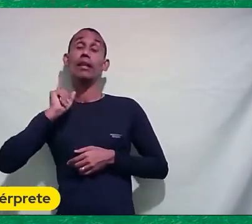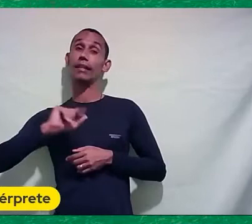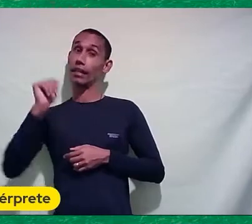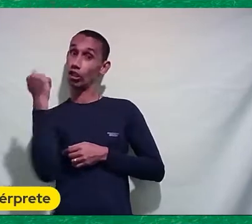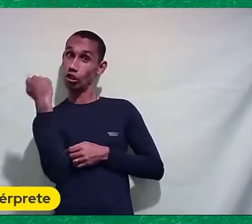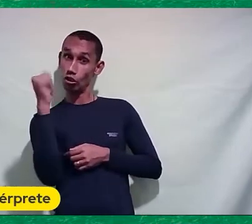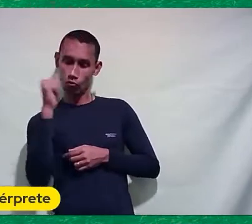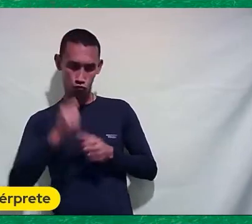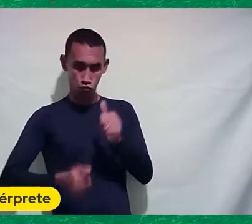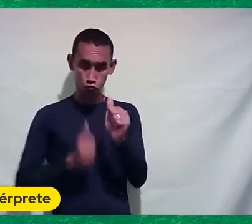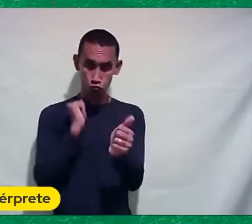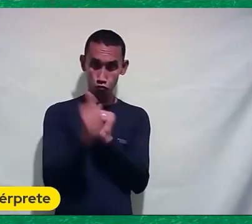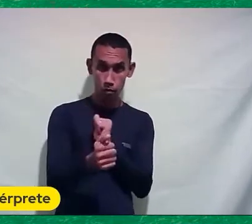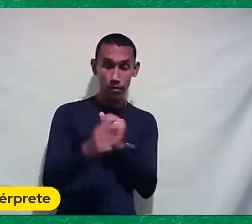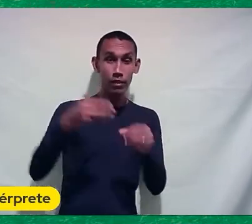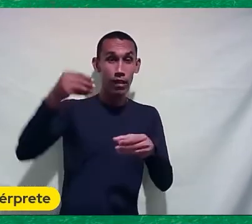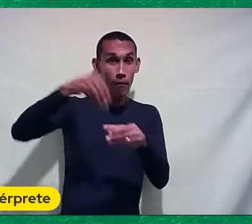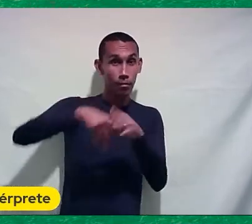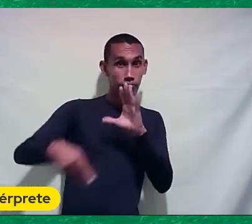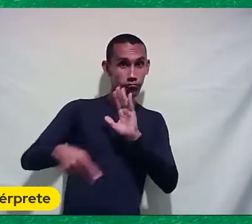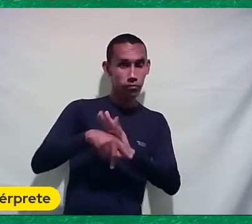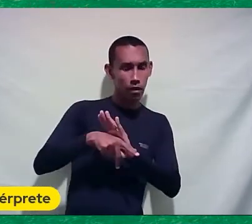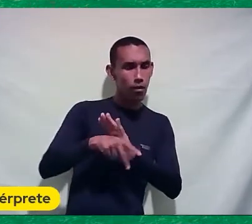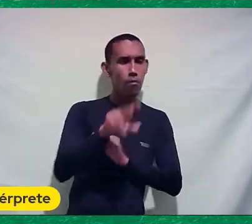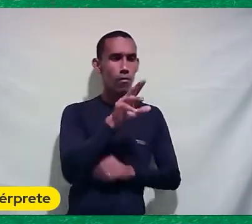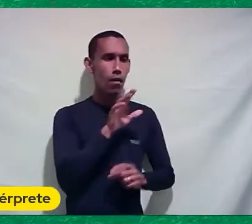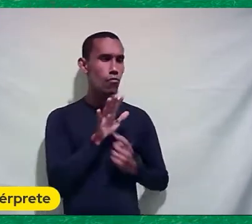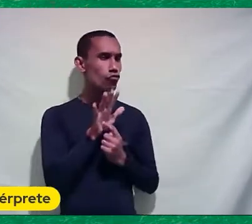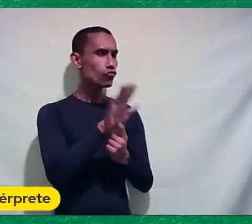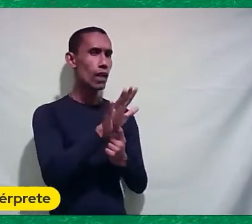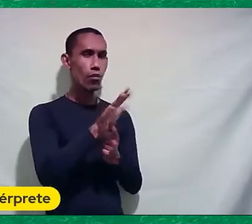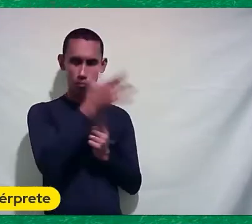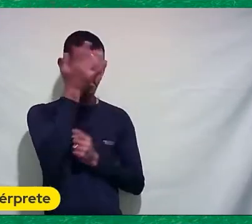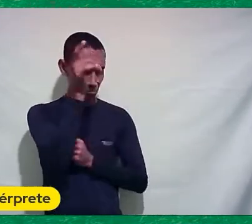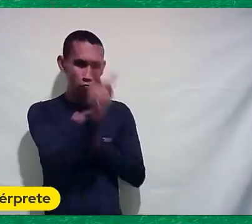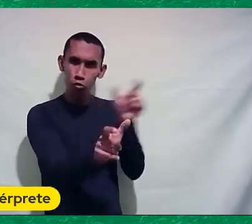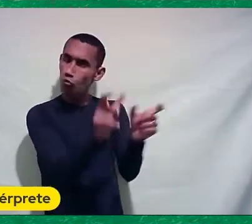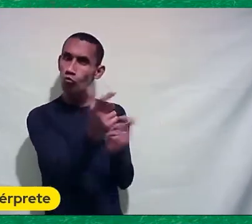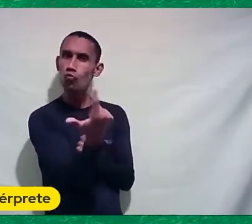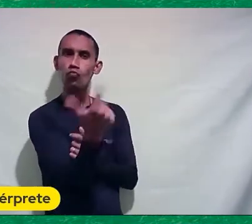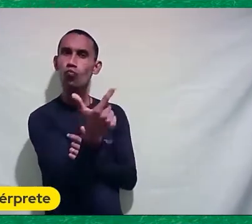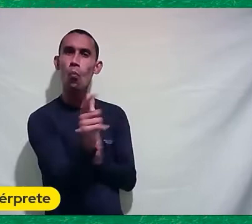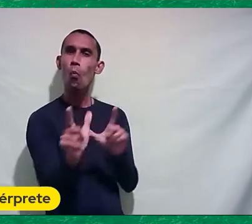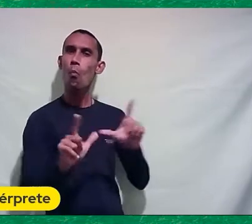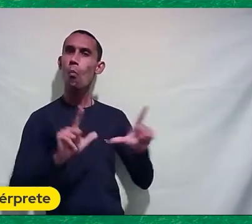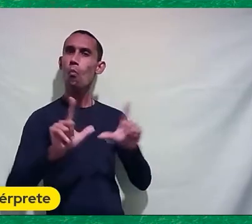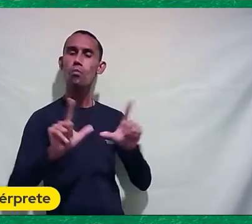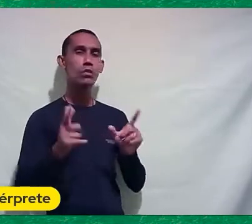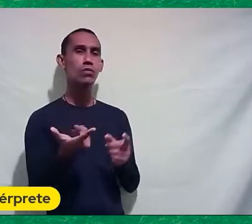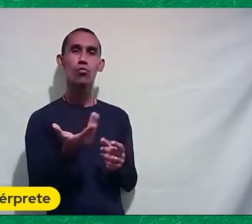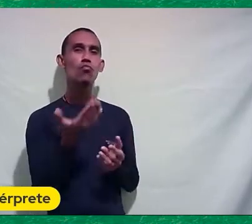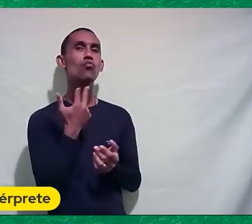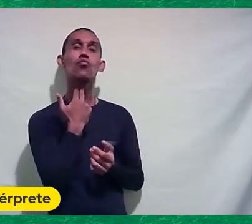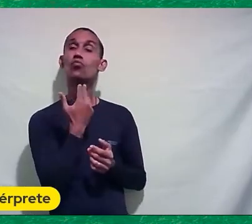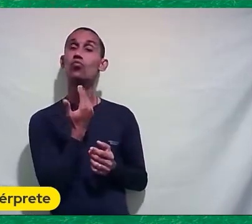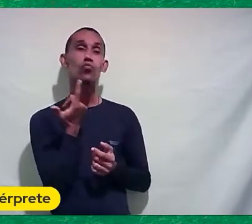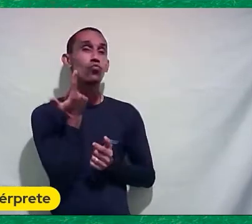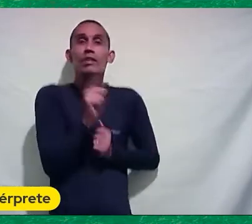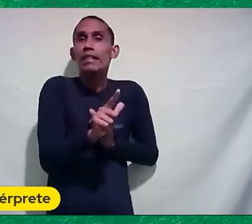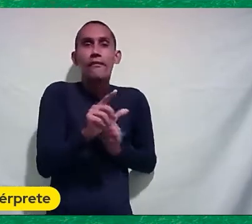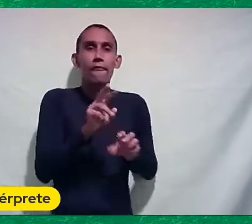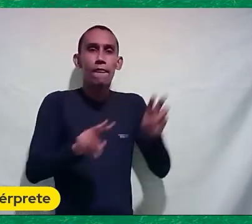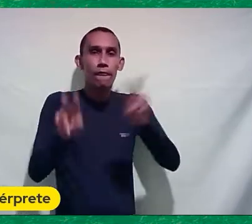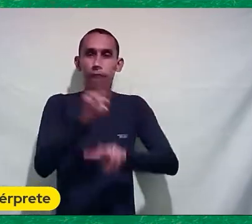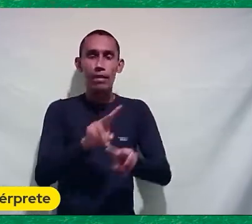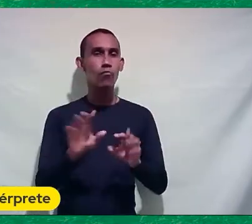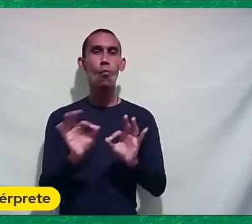jogos Na Argentina Eles foram Para os bairros Pobres Para mostrar Como as pessoas Não tinham acesso A televisão Como a pessoa Não conseguia ver os jogos Não tinham acesso Aos